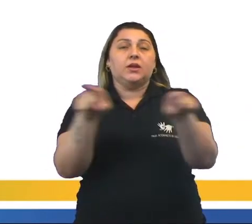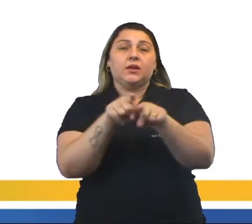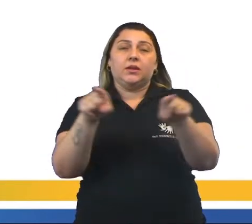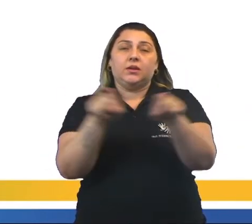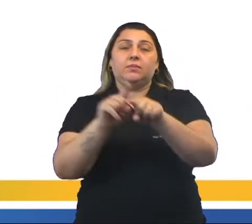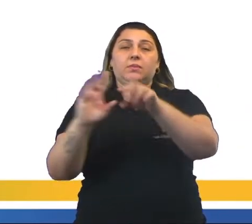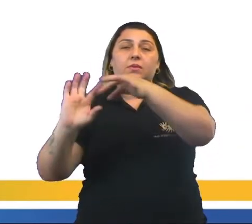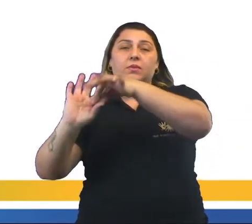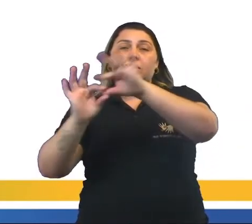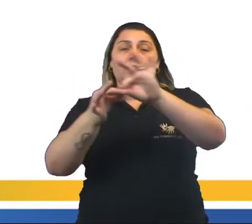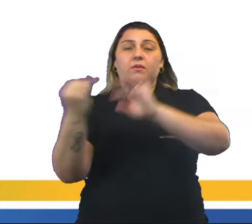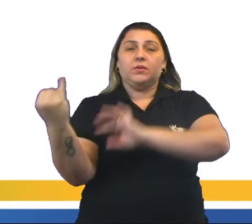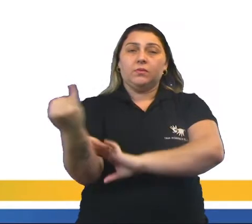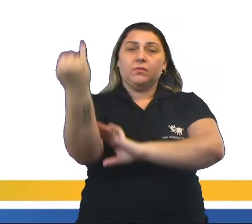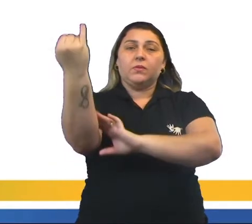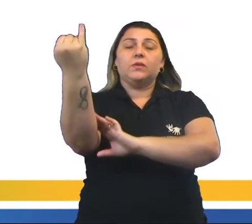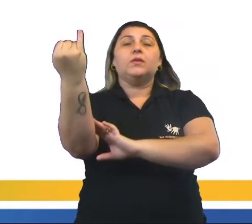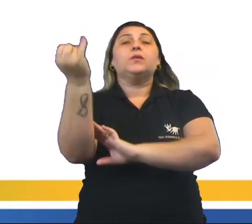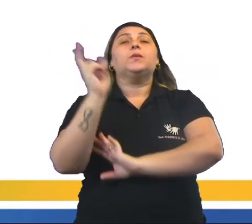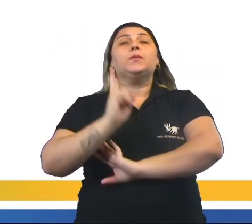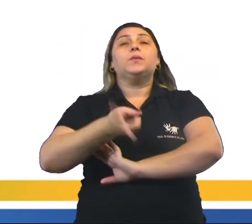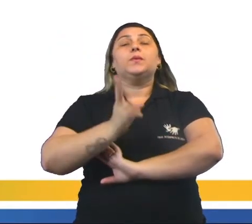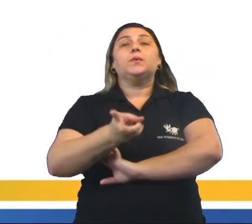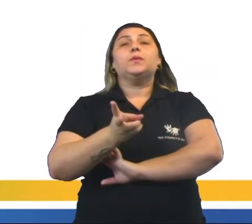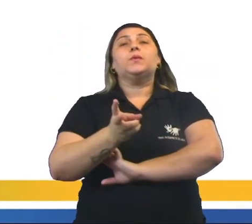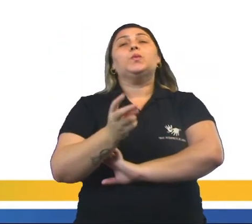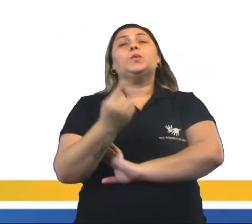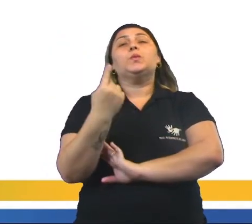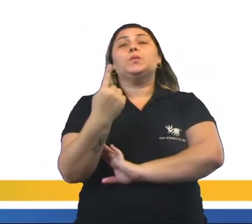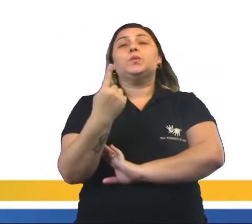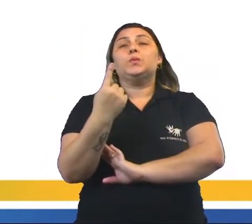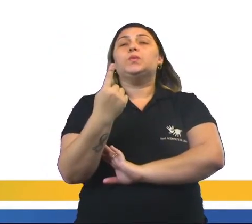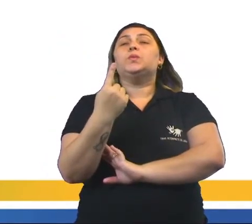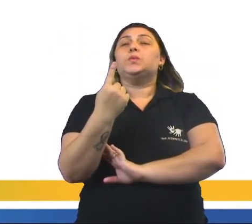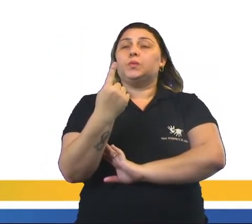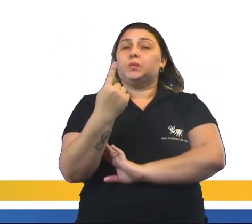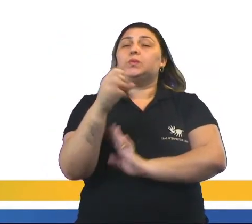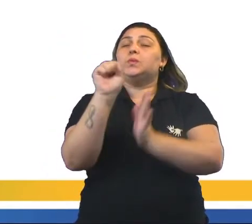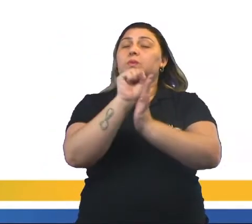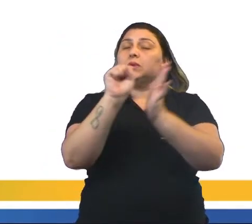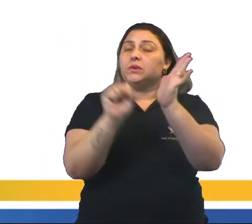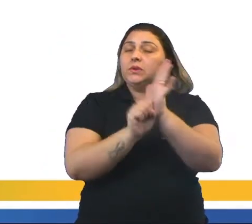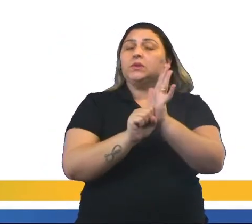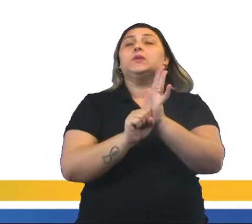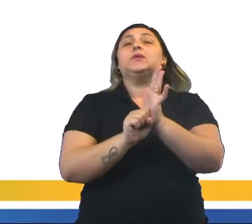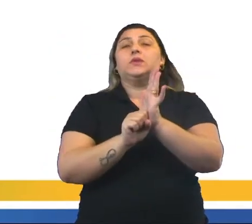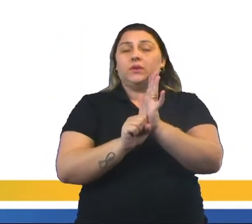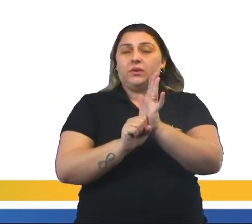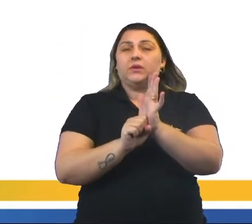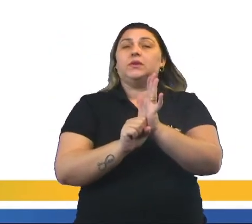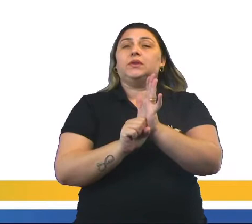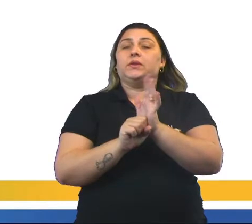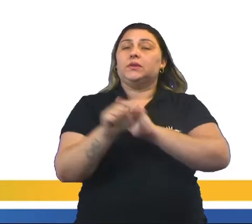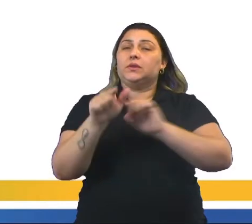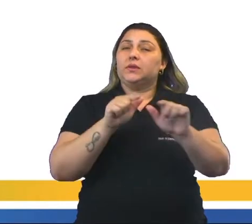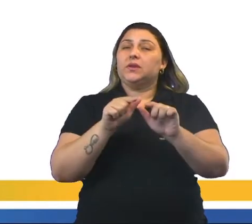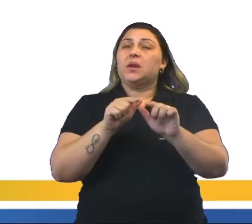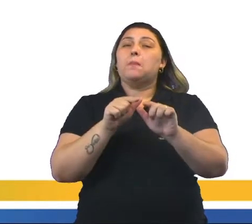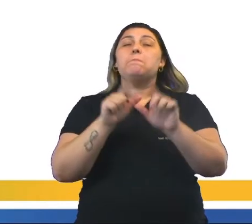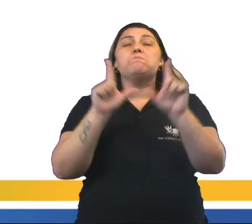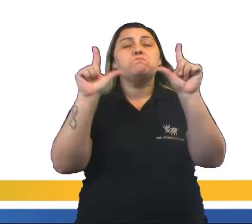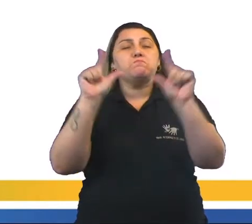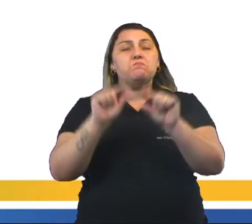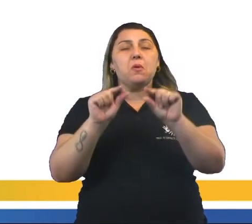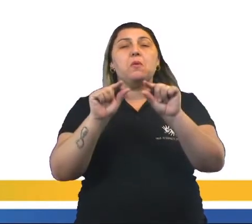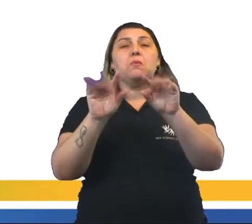importante, que predominou por cerca de um século, foi tornando a atividade cada vez menos atrativa,